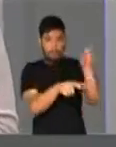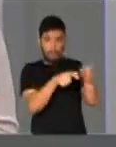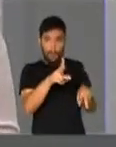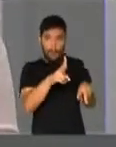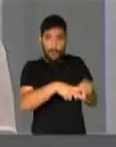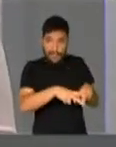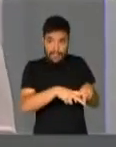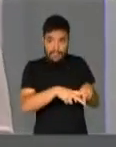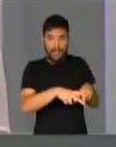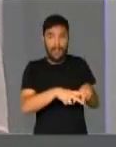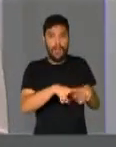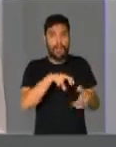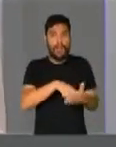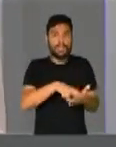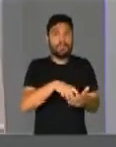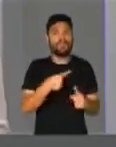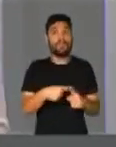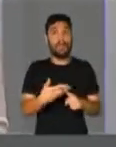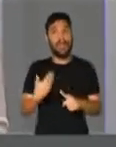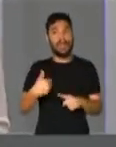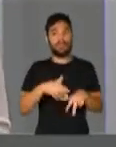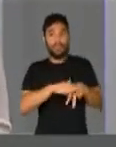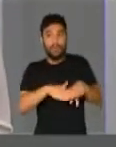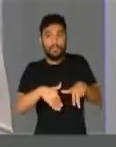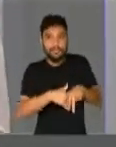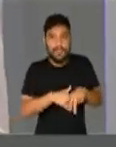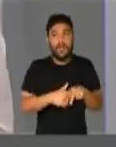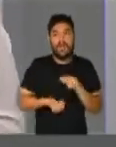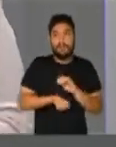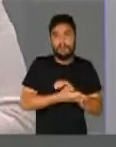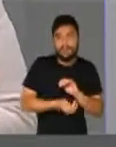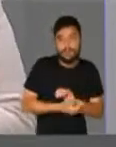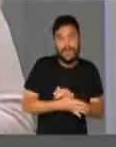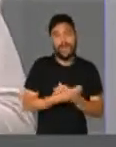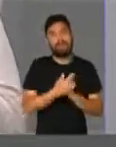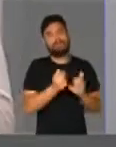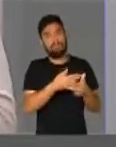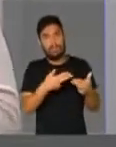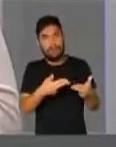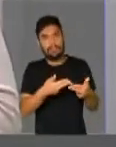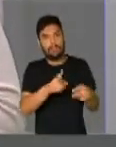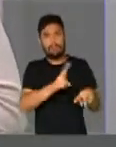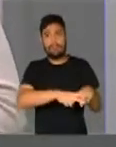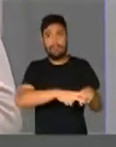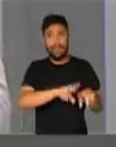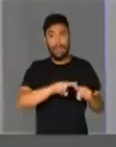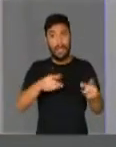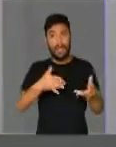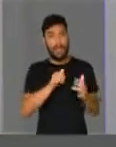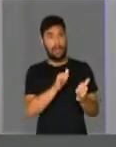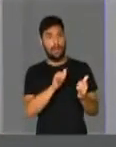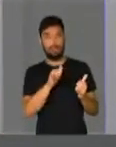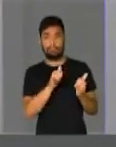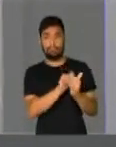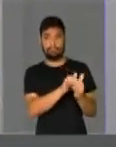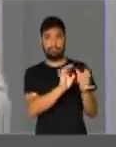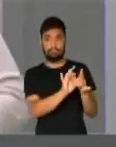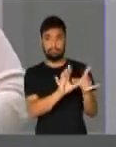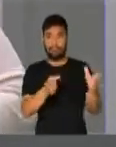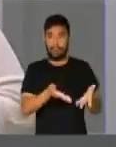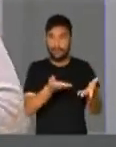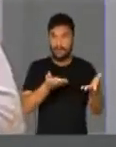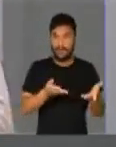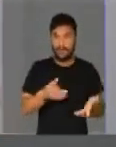condenadas por corrupção, lavagem de dinheiro, concussão, e que hoje é o crime que pior